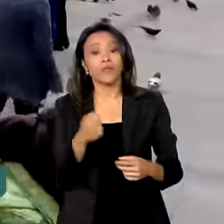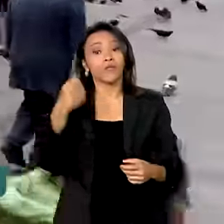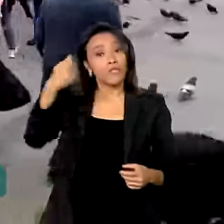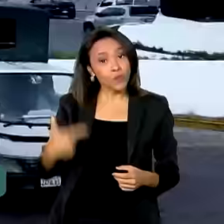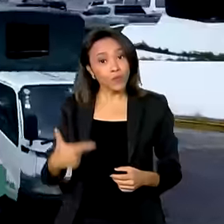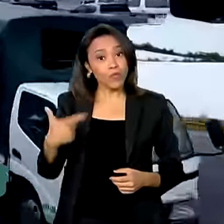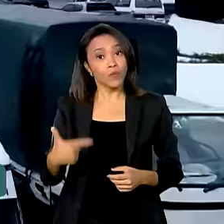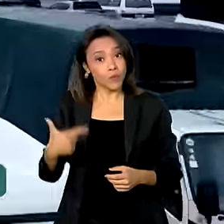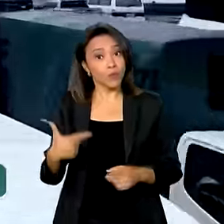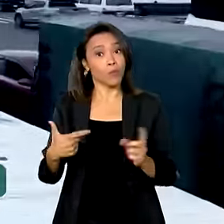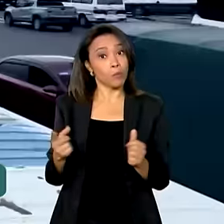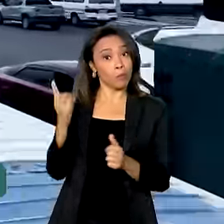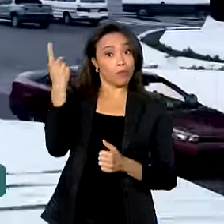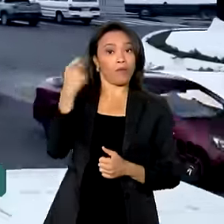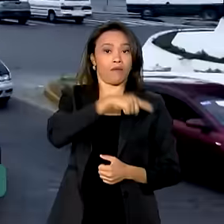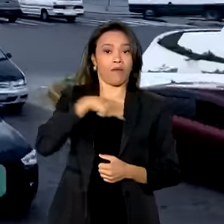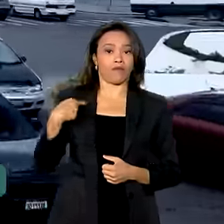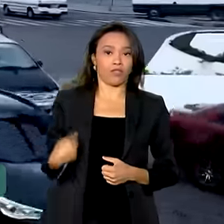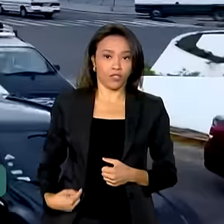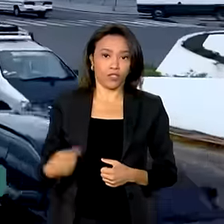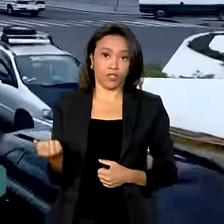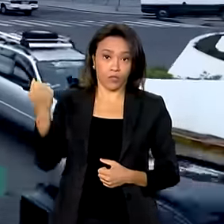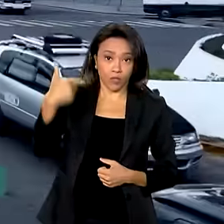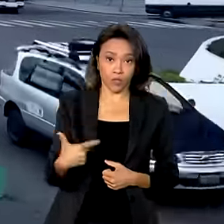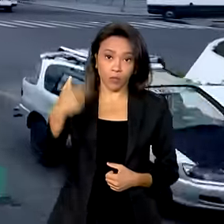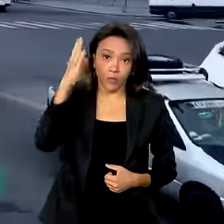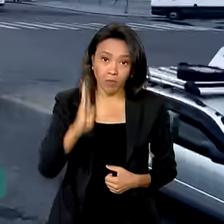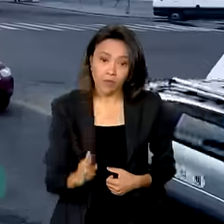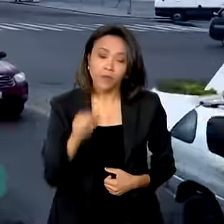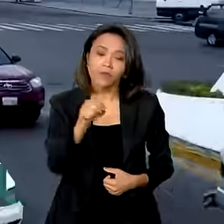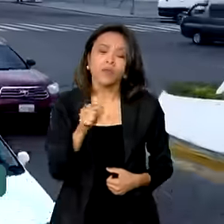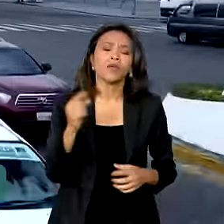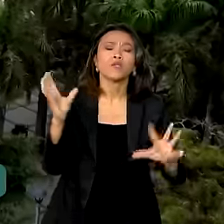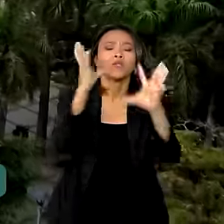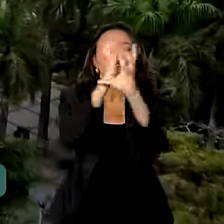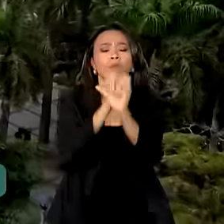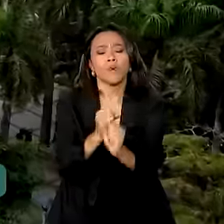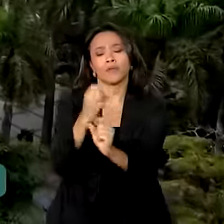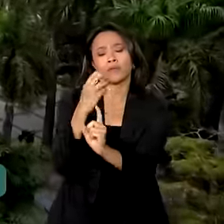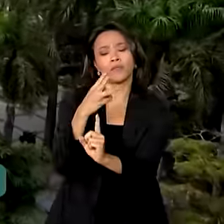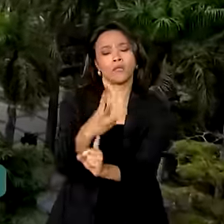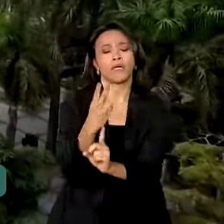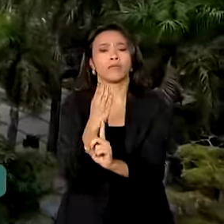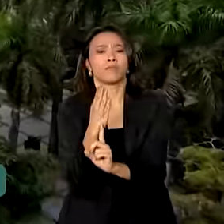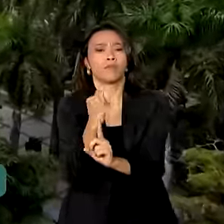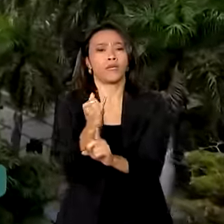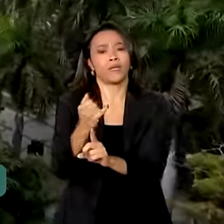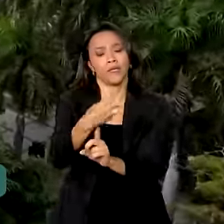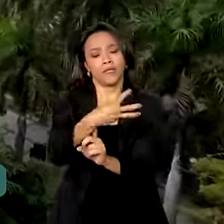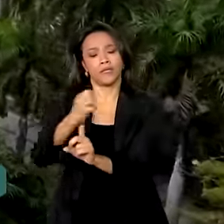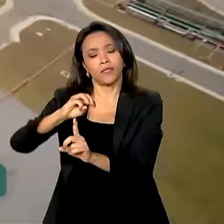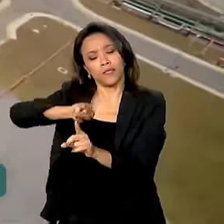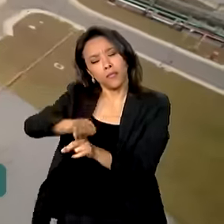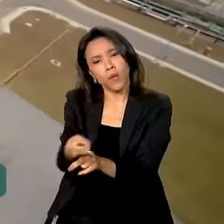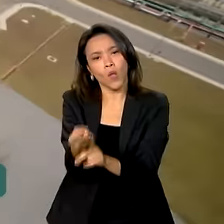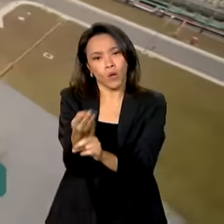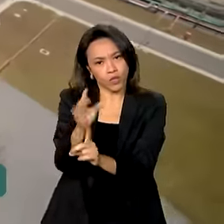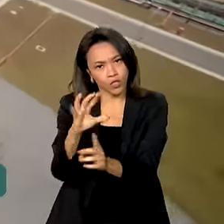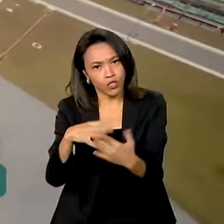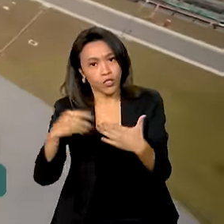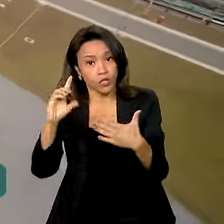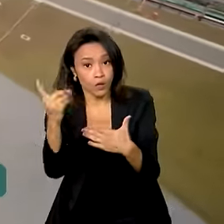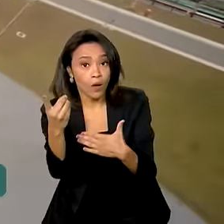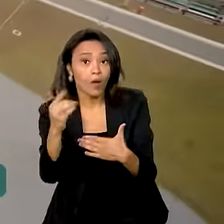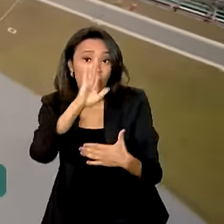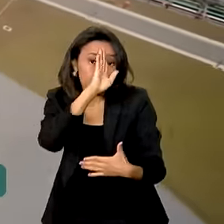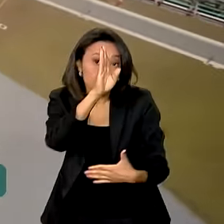apenas da China. O comércio entre os dois países está na casa dos 3 bilhões e 300 milhões de dólares. O principal